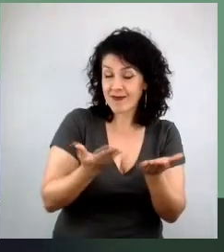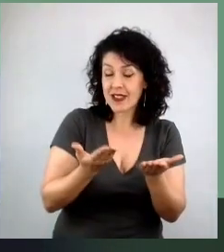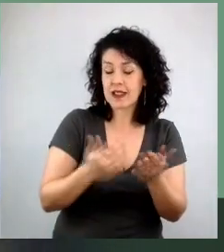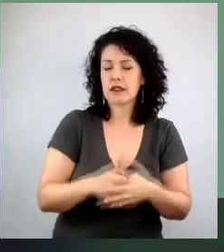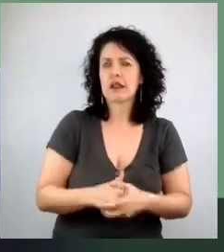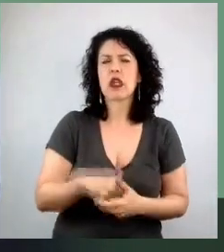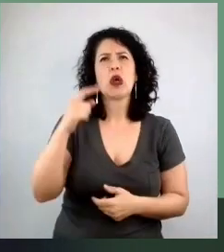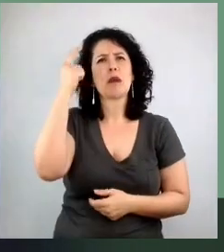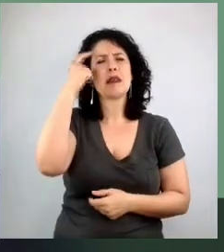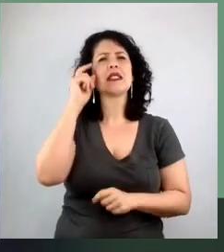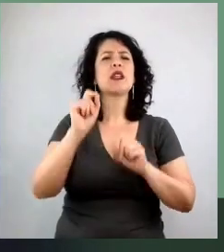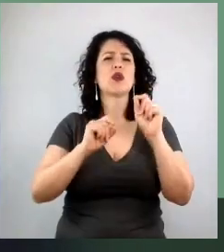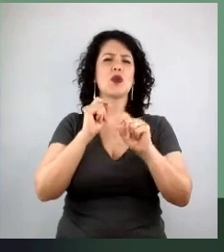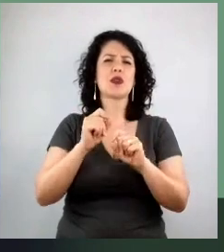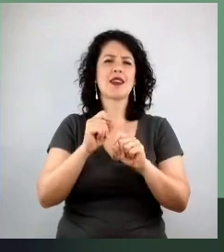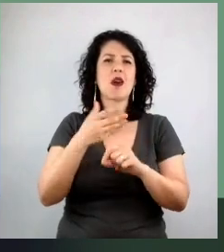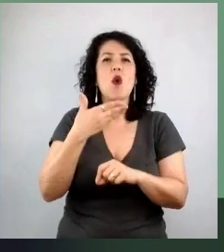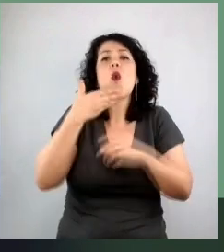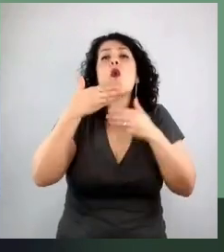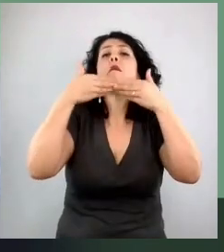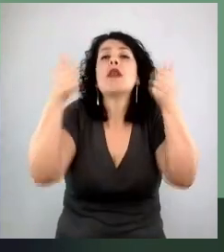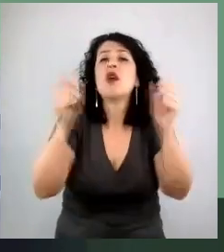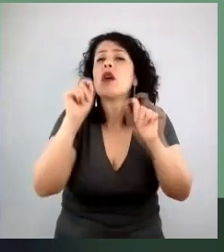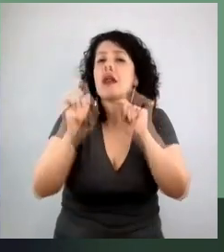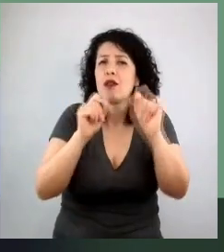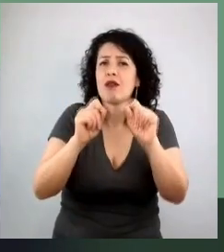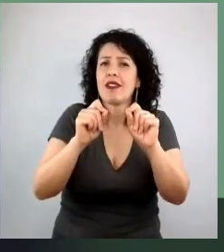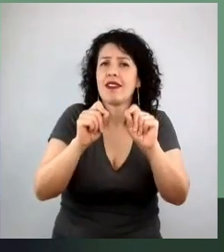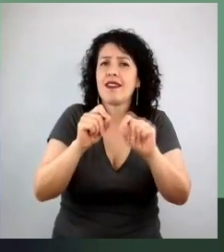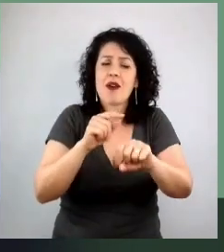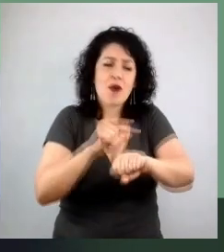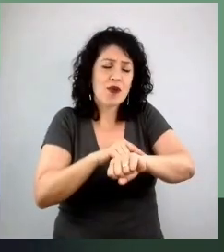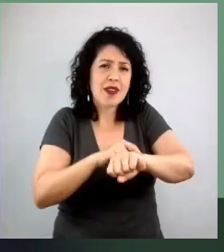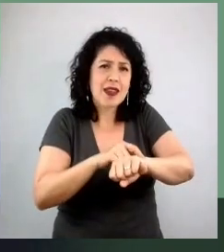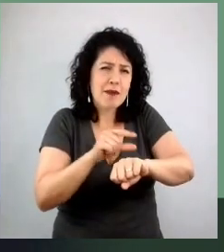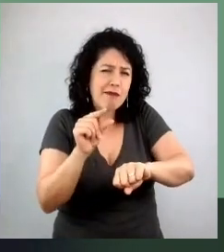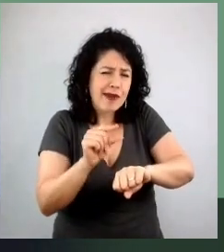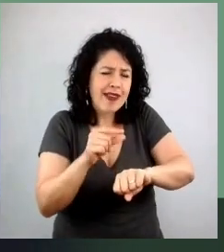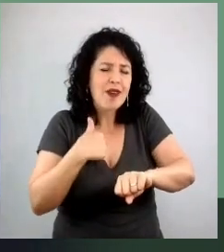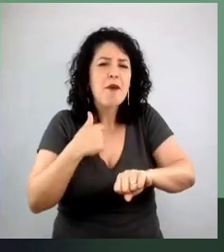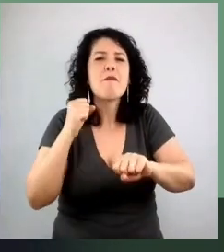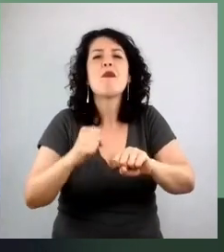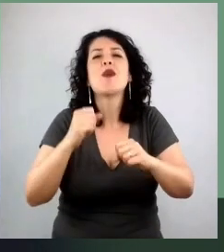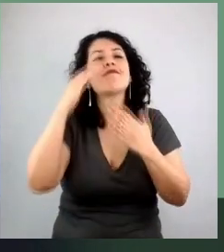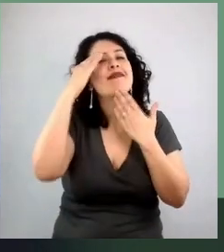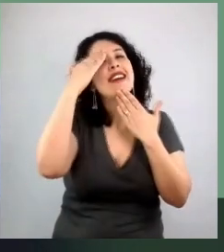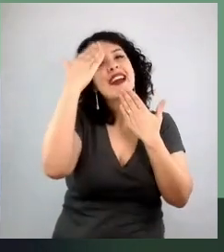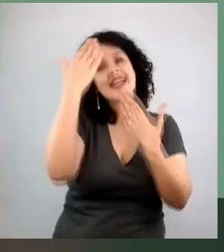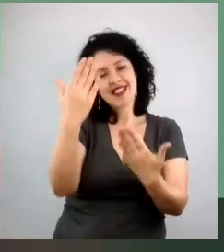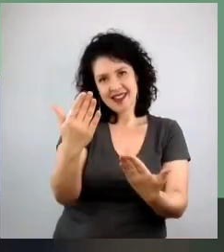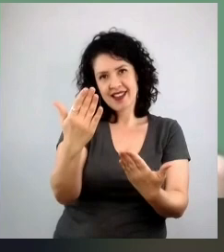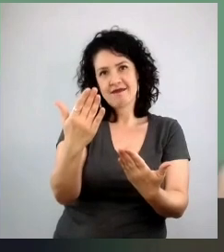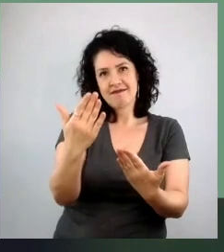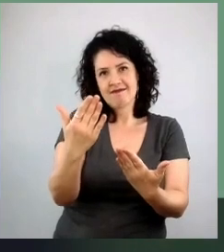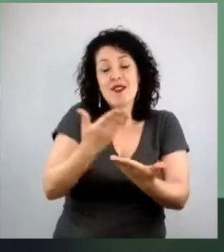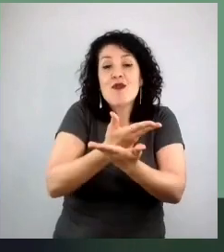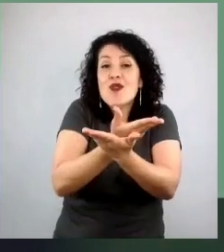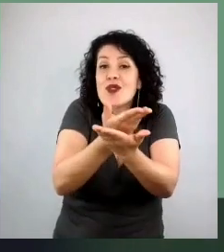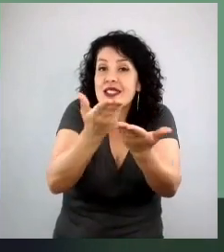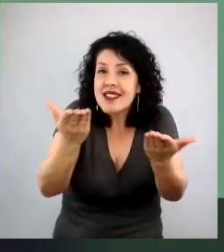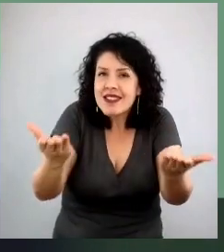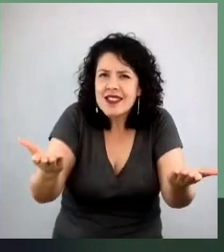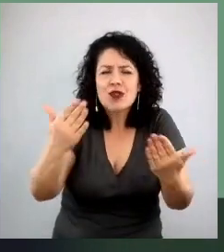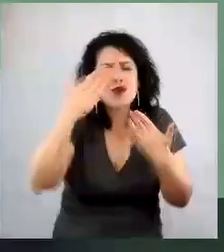minutinhos para agradecer publicamente, para poder falar obrigado, porque essa história, se ela